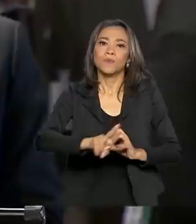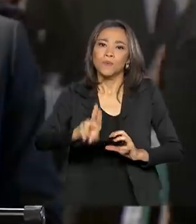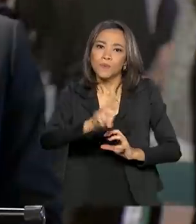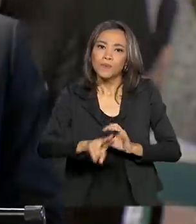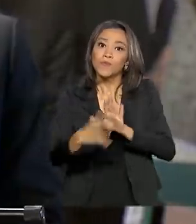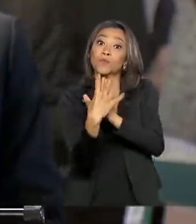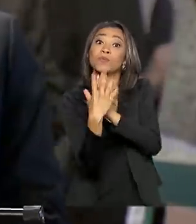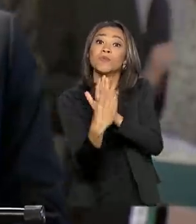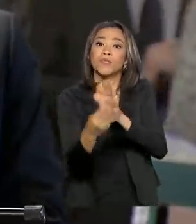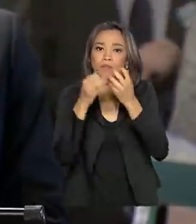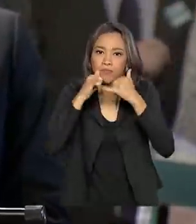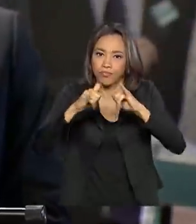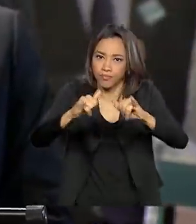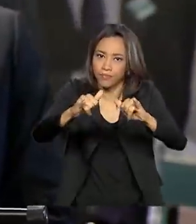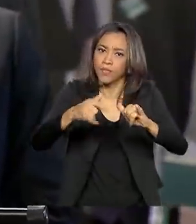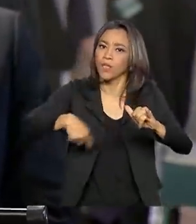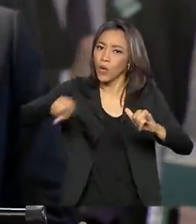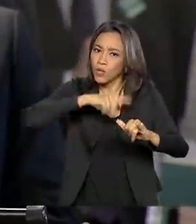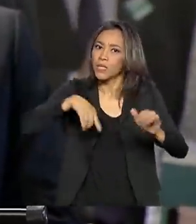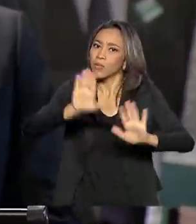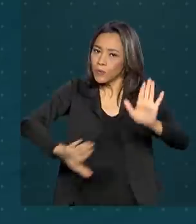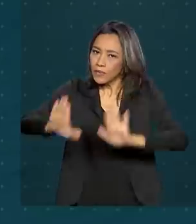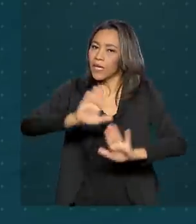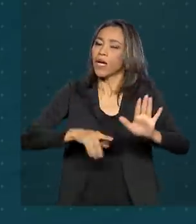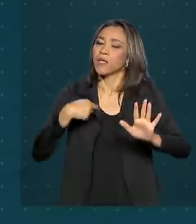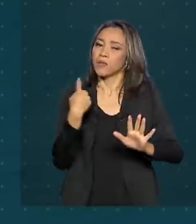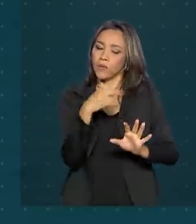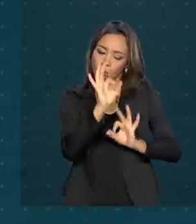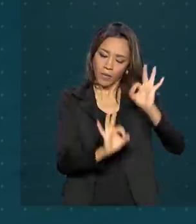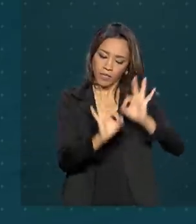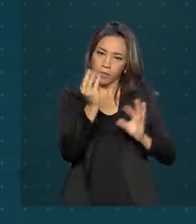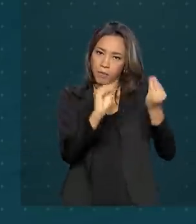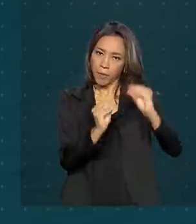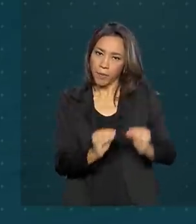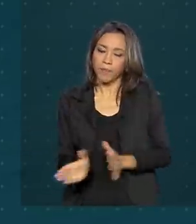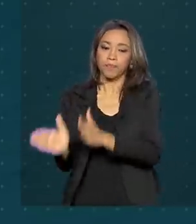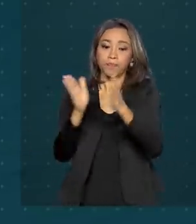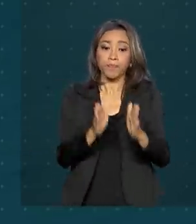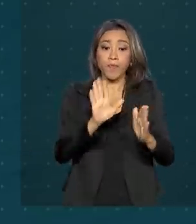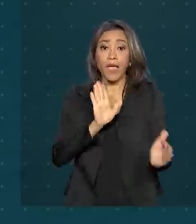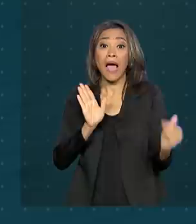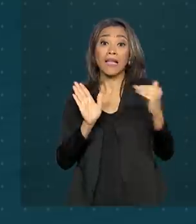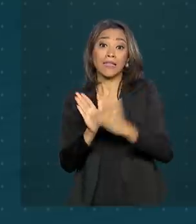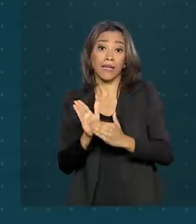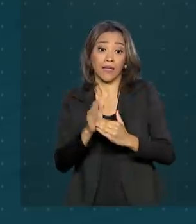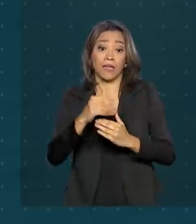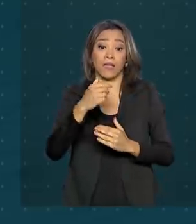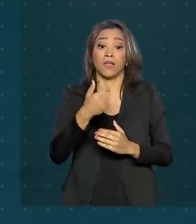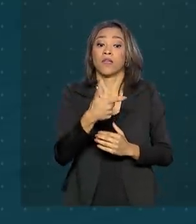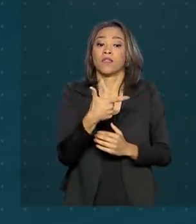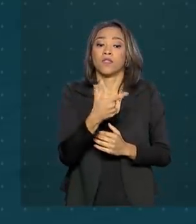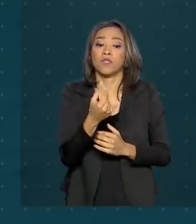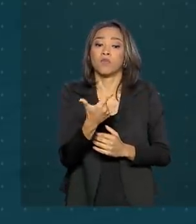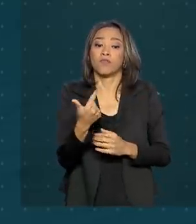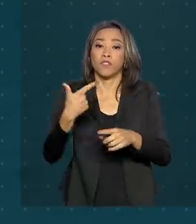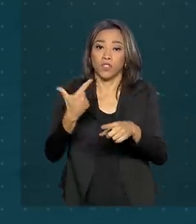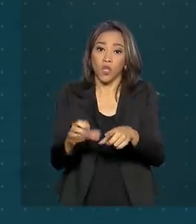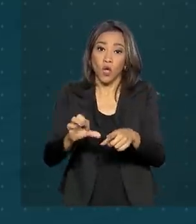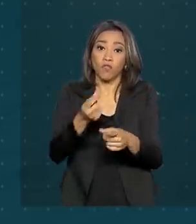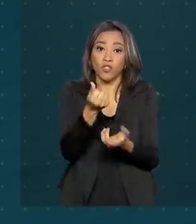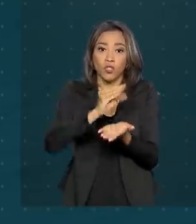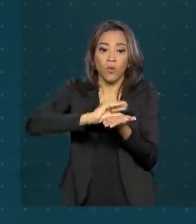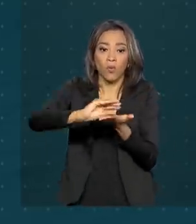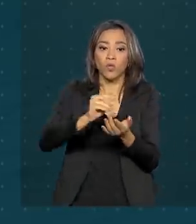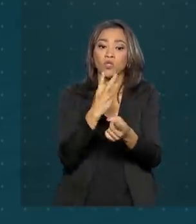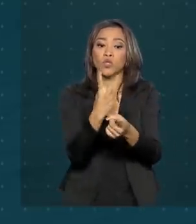que ter muito cuidado com o nosso planejamento. Serão investidos até 2029 R$ 2,340